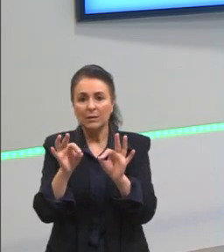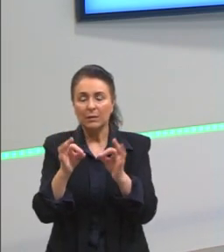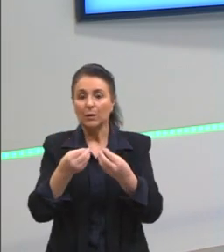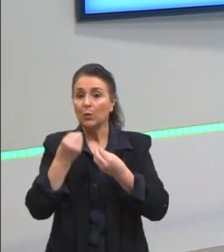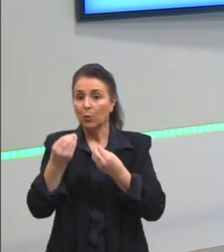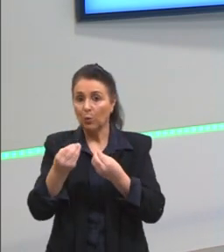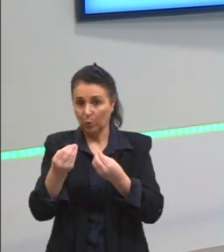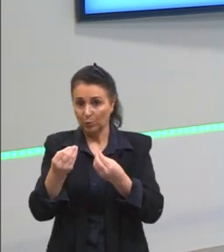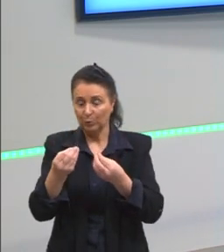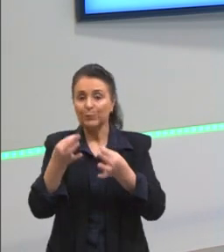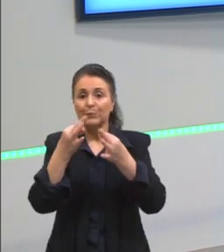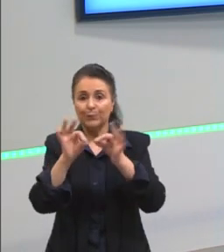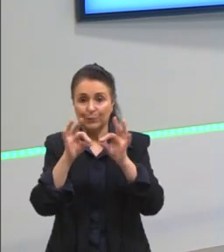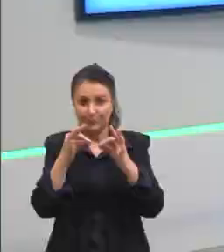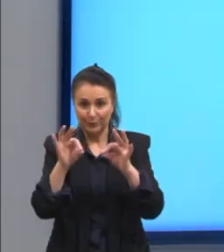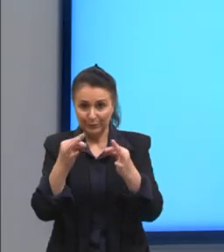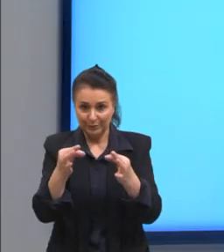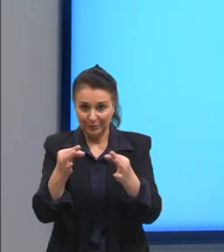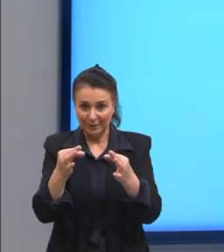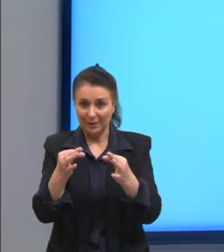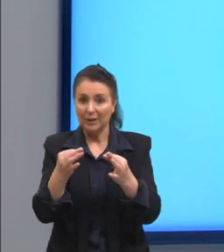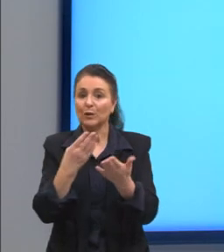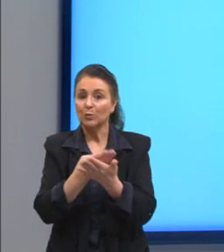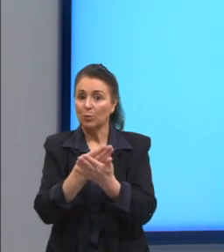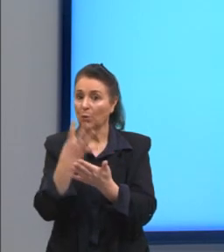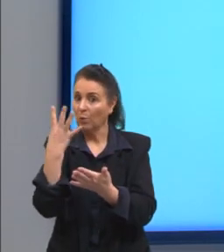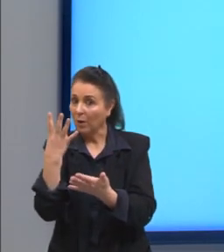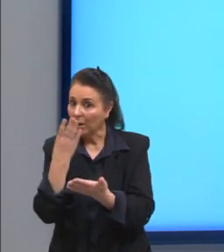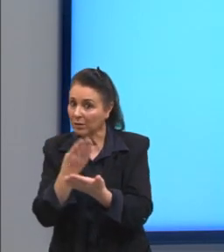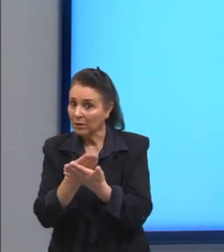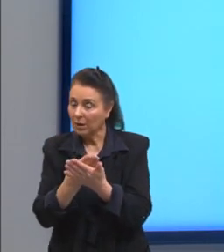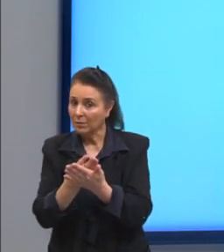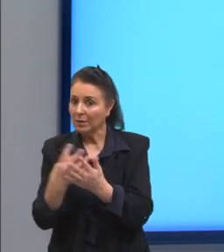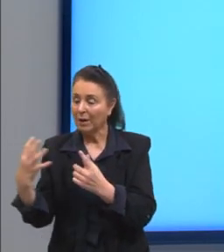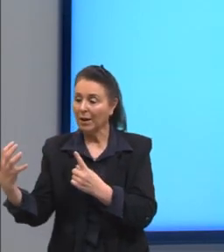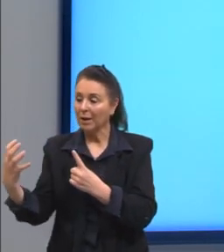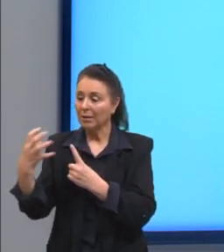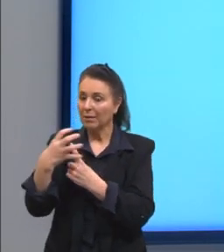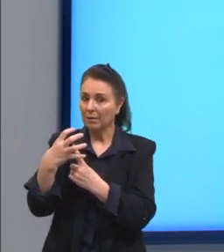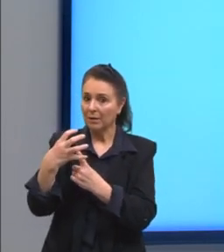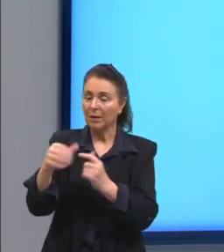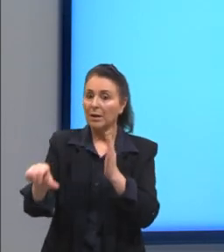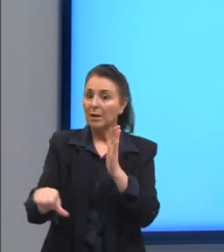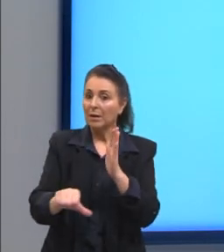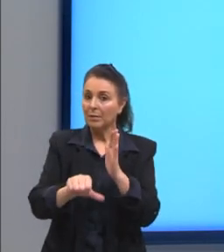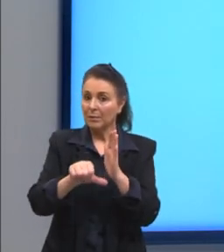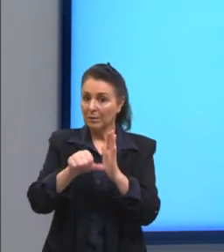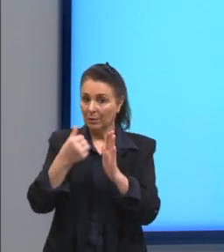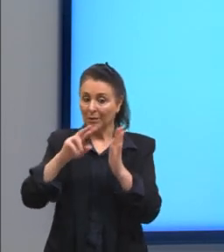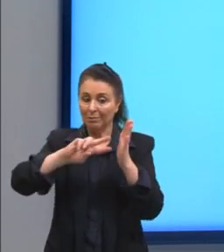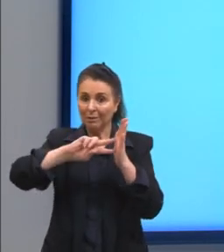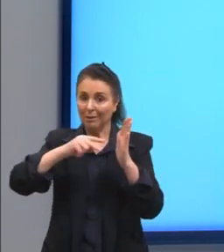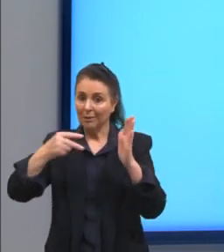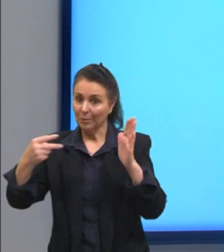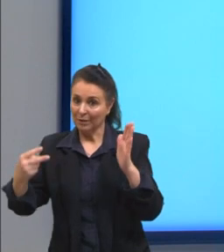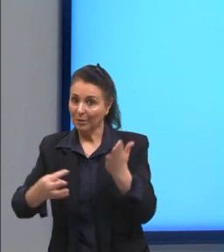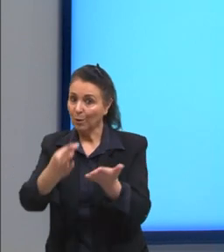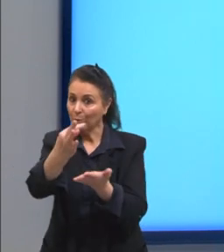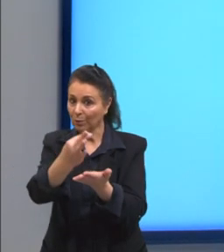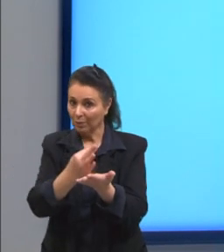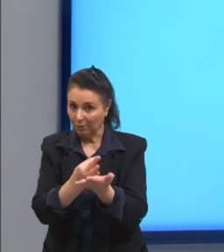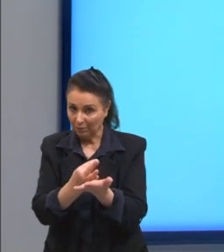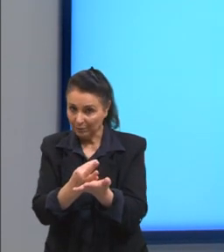gente estudou aí nessas quatro aulas, ela pode interferir, primeiro, na nossa interpretação textual?